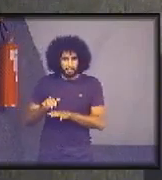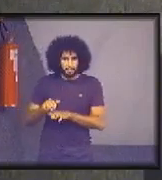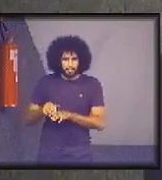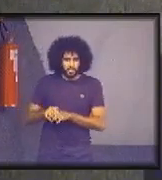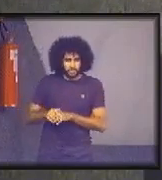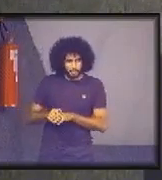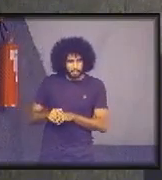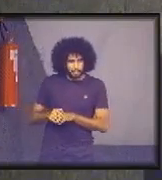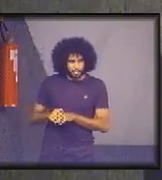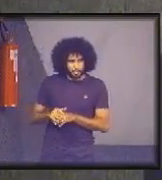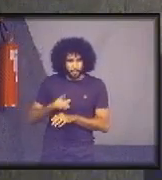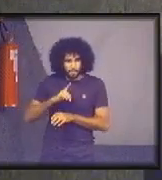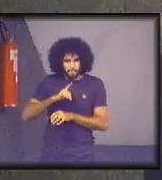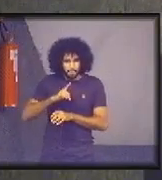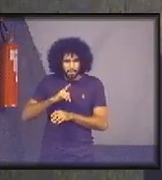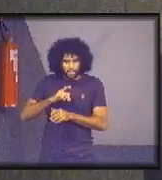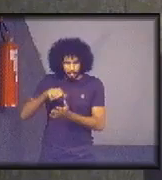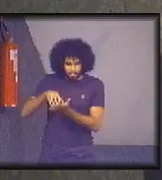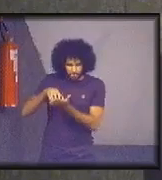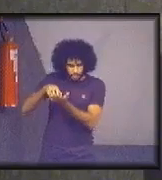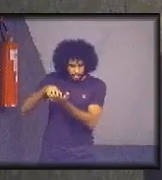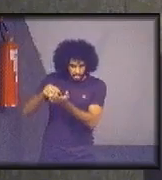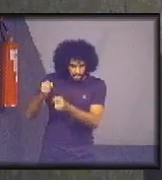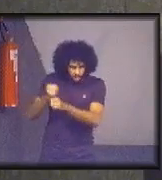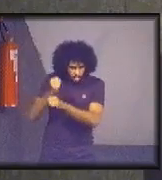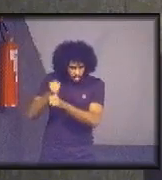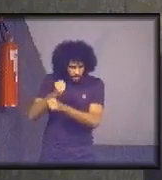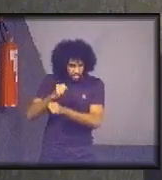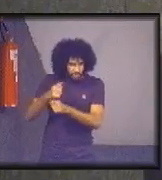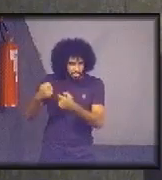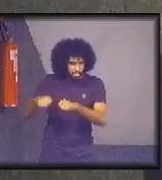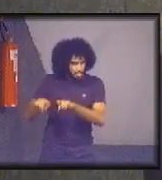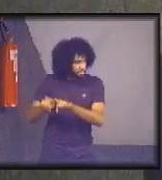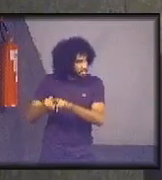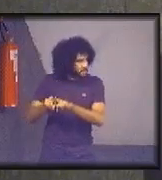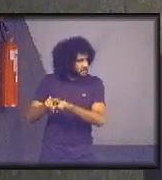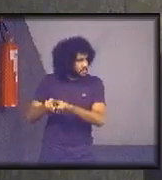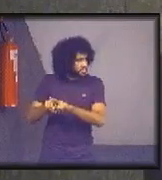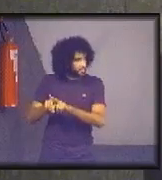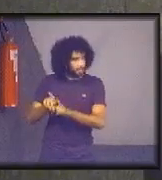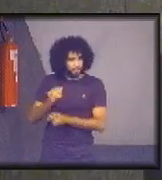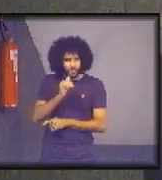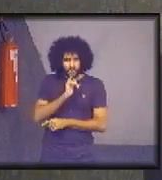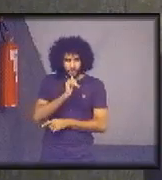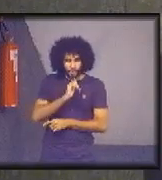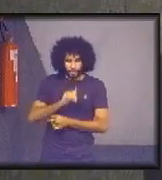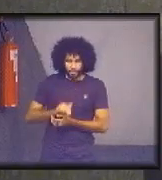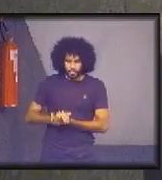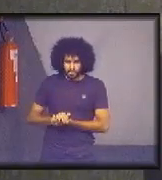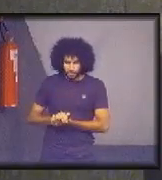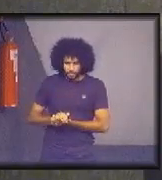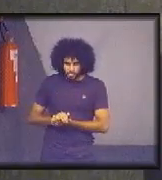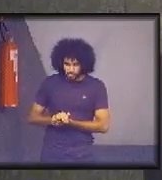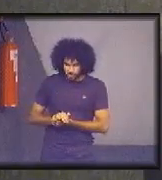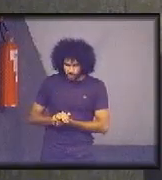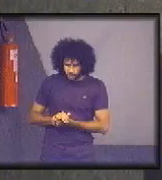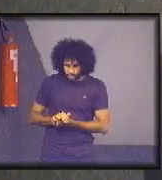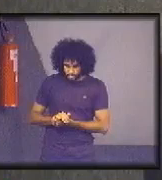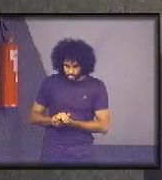temos as sedes construídas, até como medida de compensação. E, claro, que esse projeto de arborização, nós sabemos as benefícios